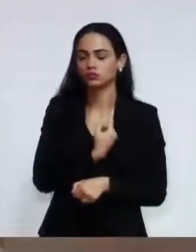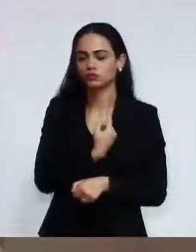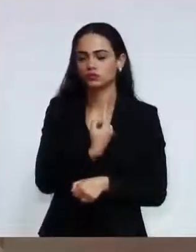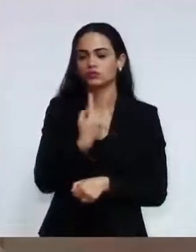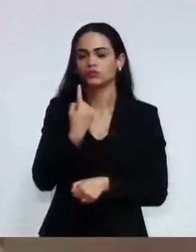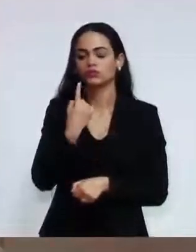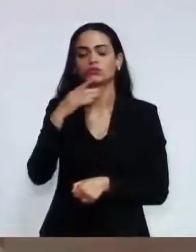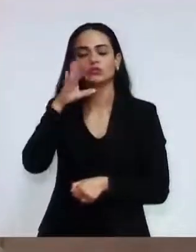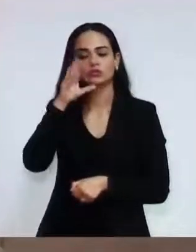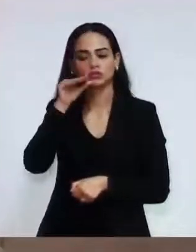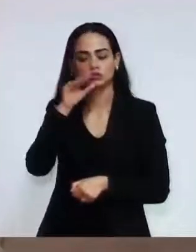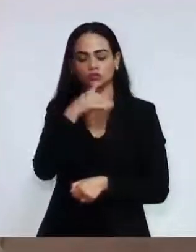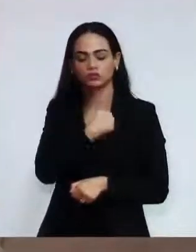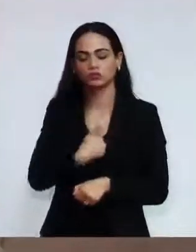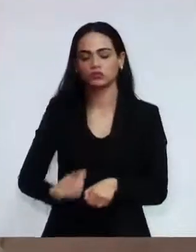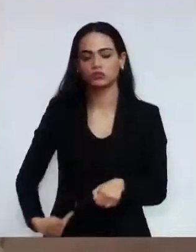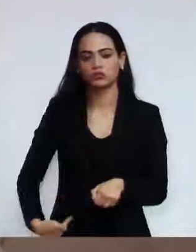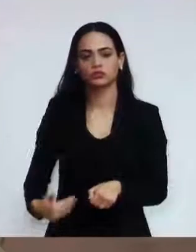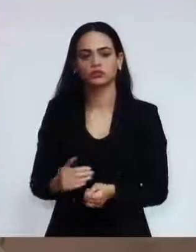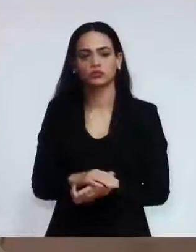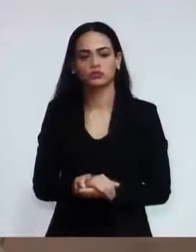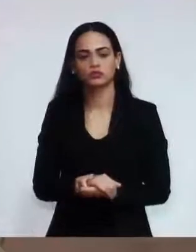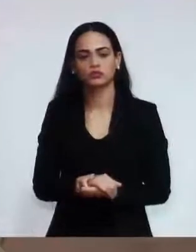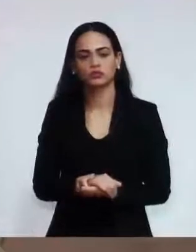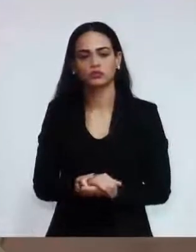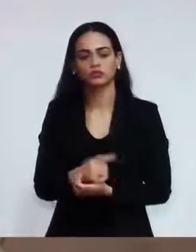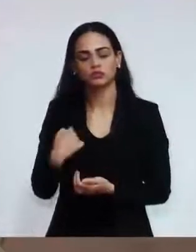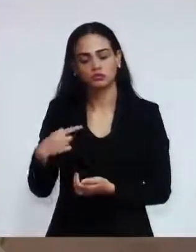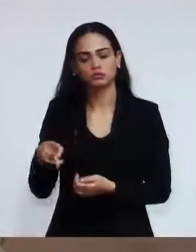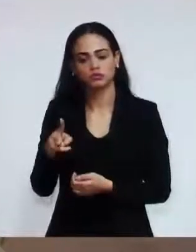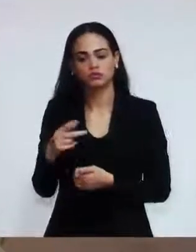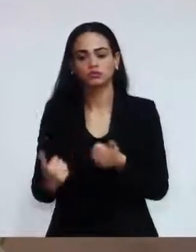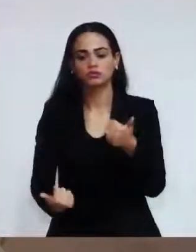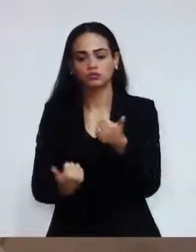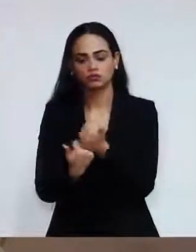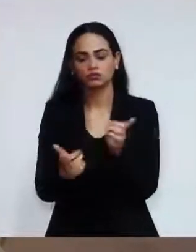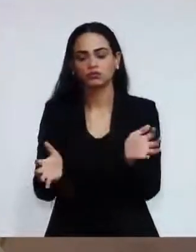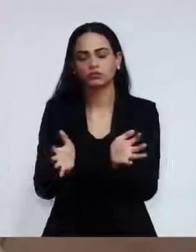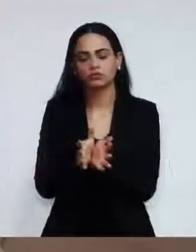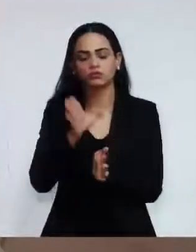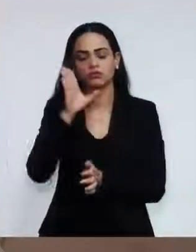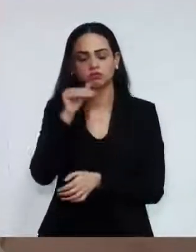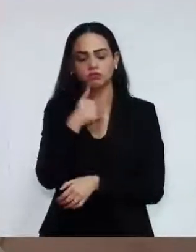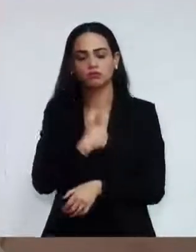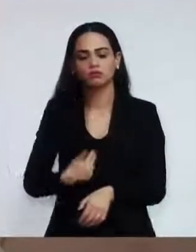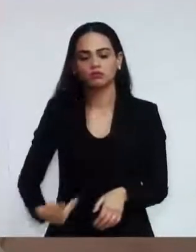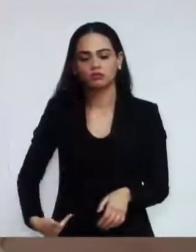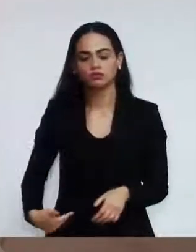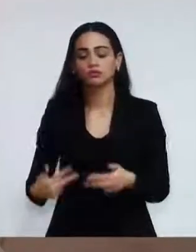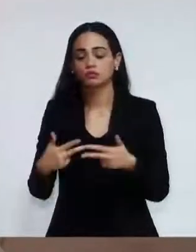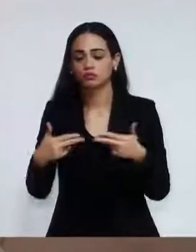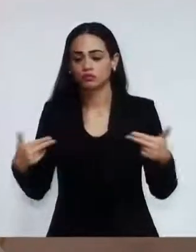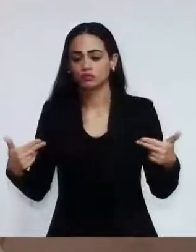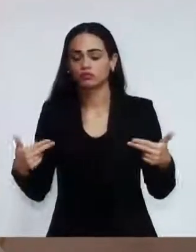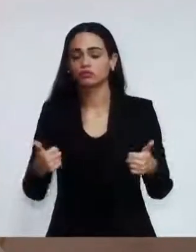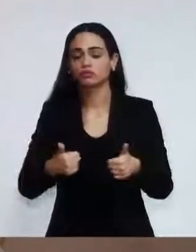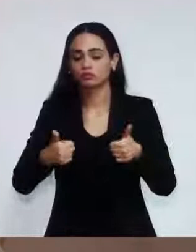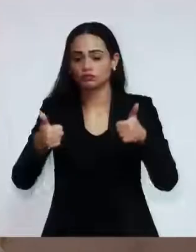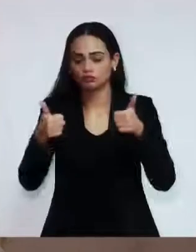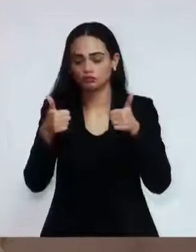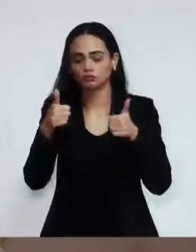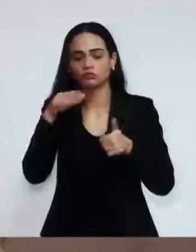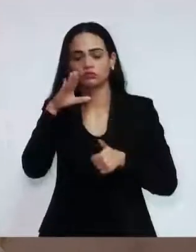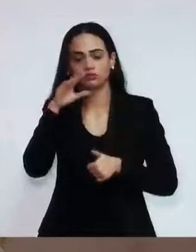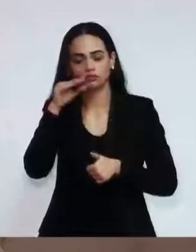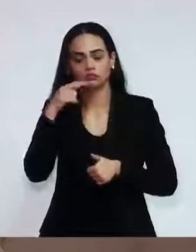e estarei sempre do lado do funcionalismo público. Aquilo que é bom para o funcionário, contem